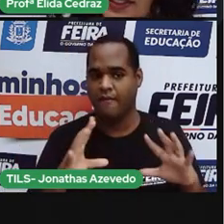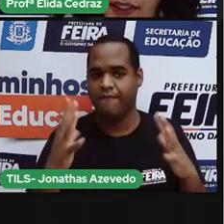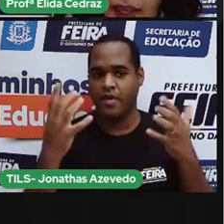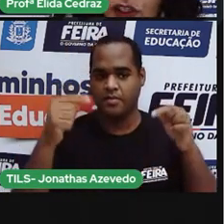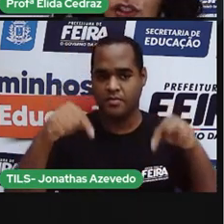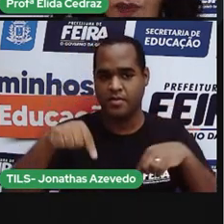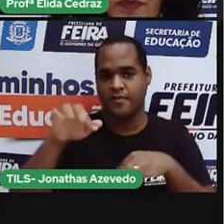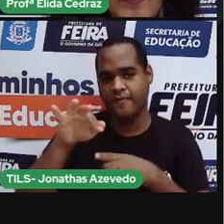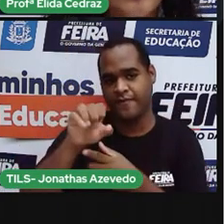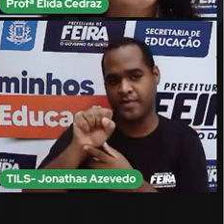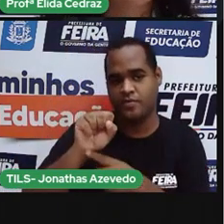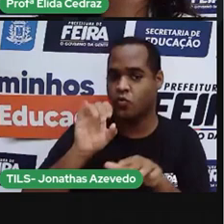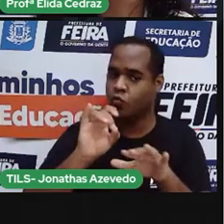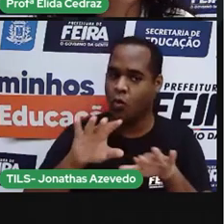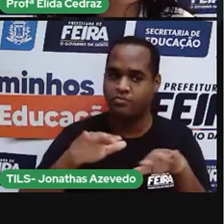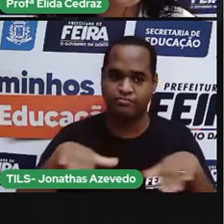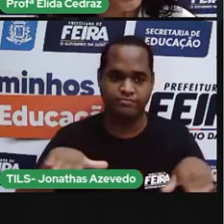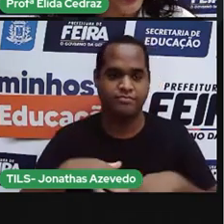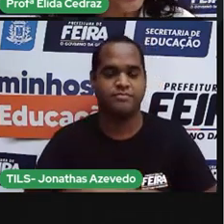nossa cidade.